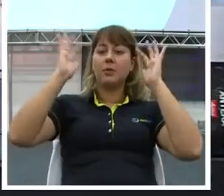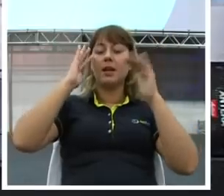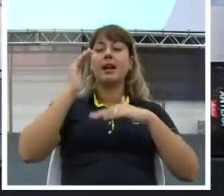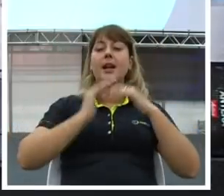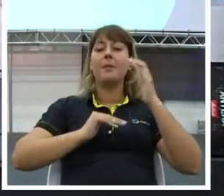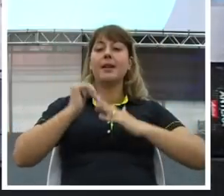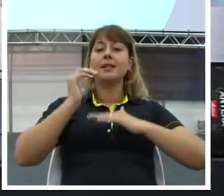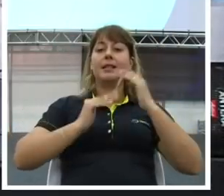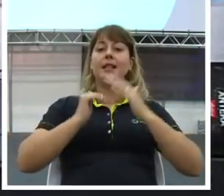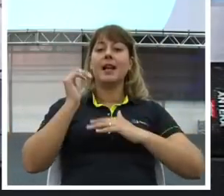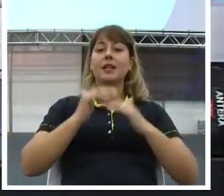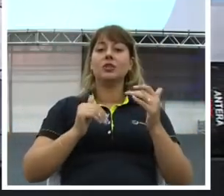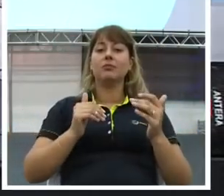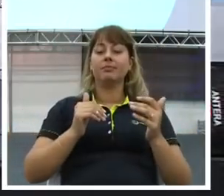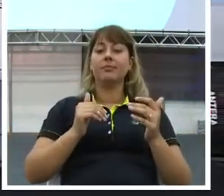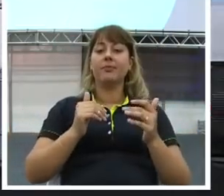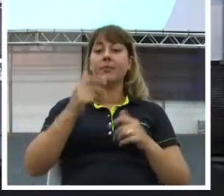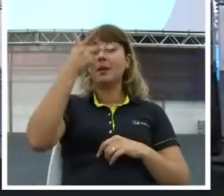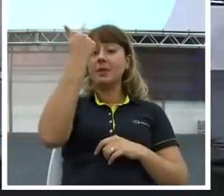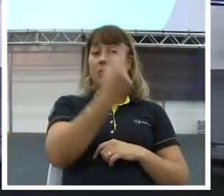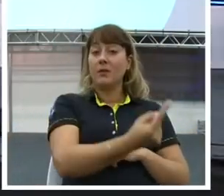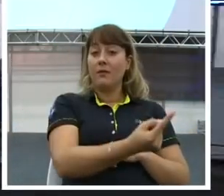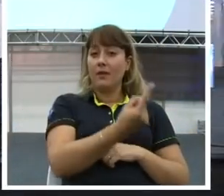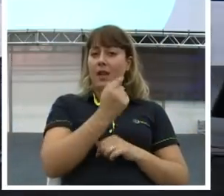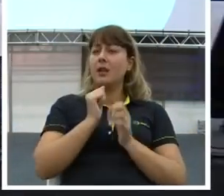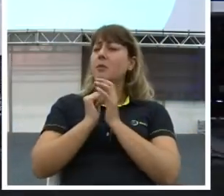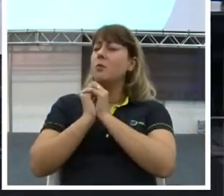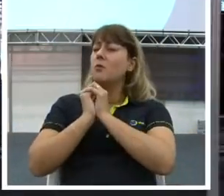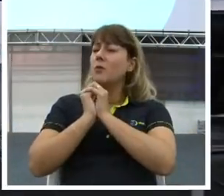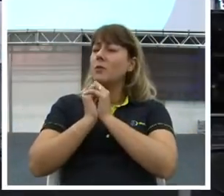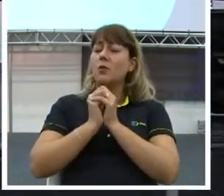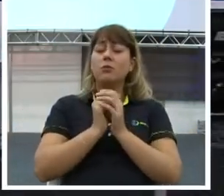E as pessoas vão chorar para ter você na empresa dela.